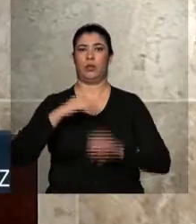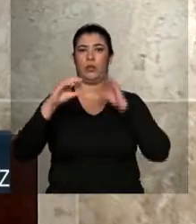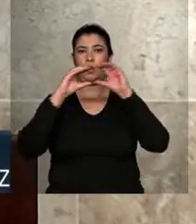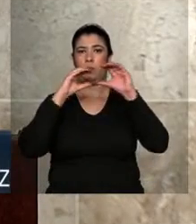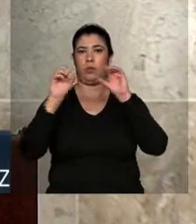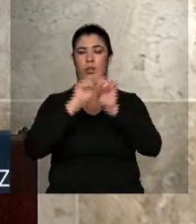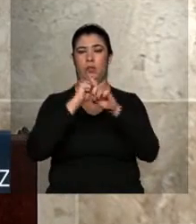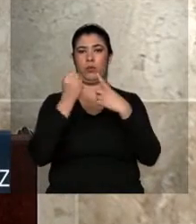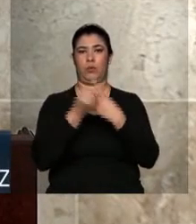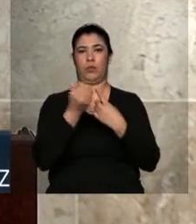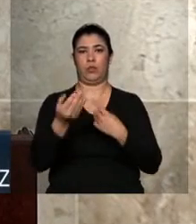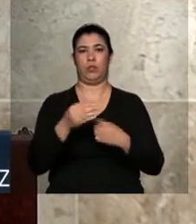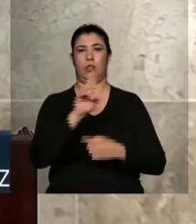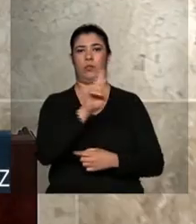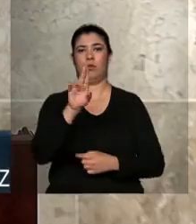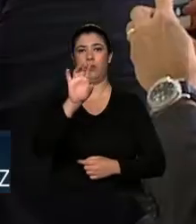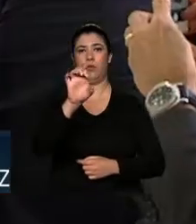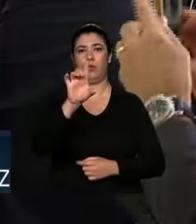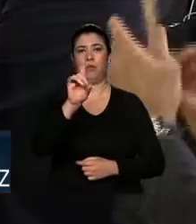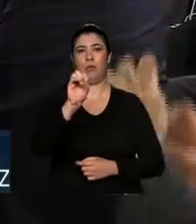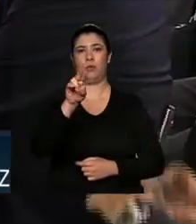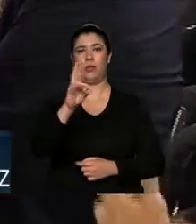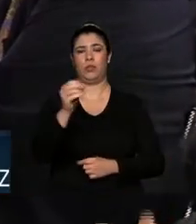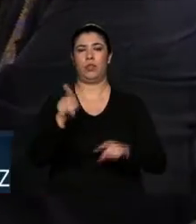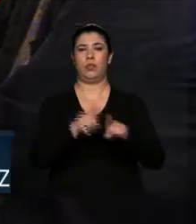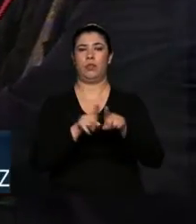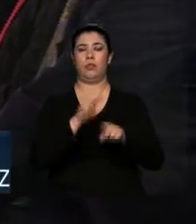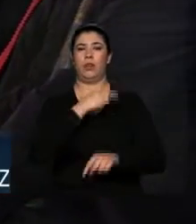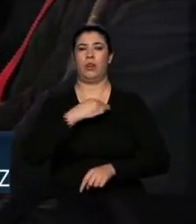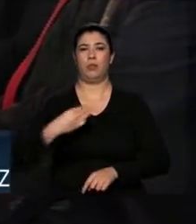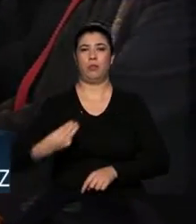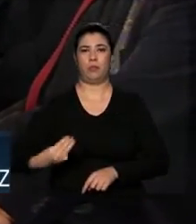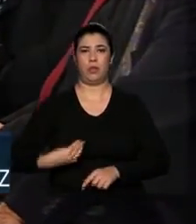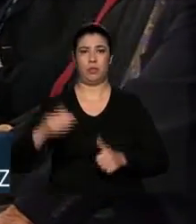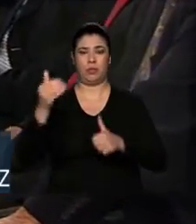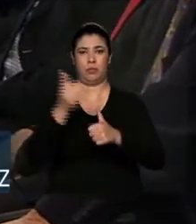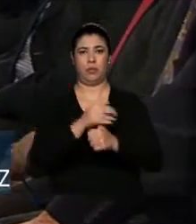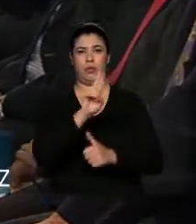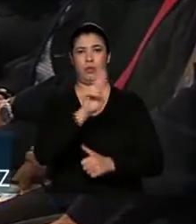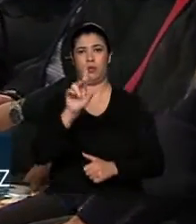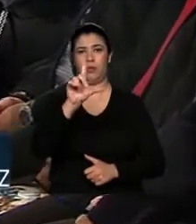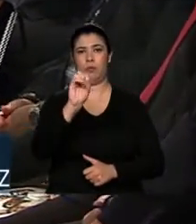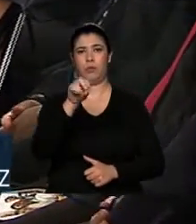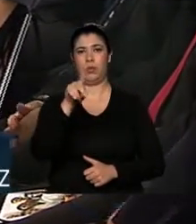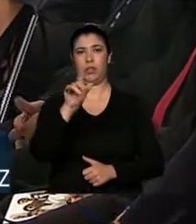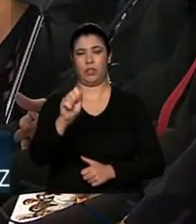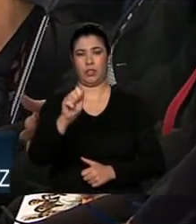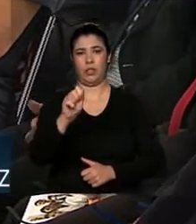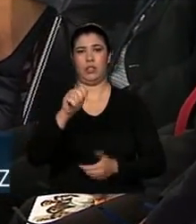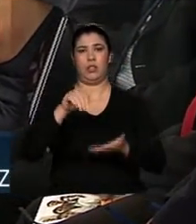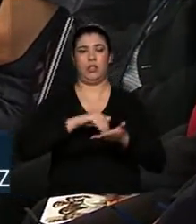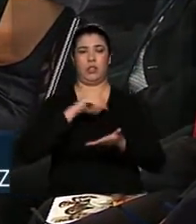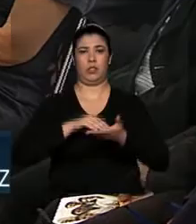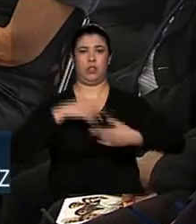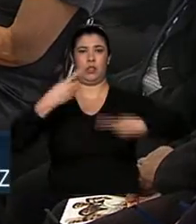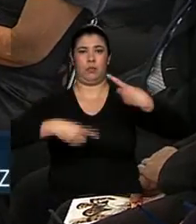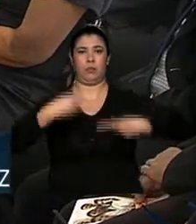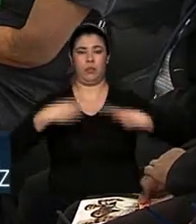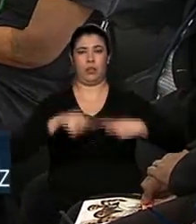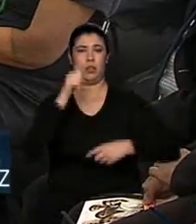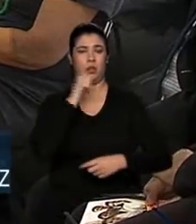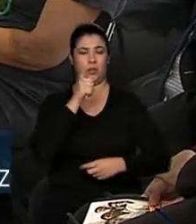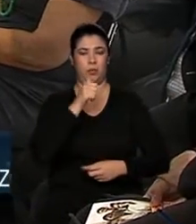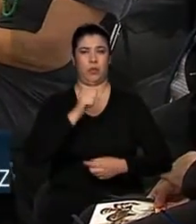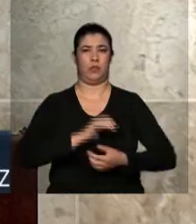Edinho Silva, e a ministra interina, Linda Goulart, da Secretaria de Políticas para